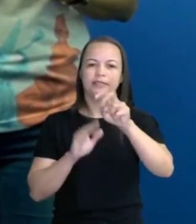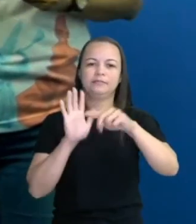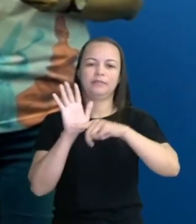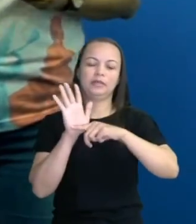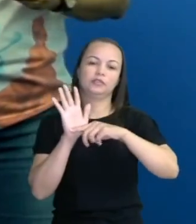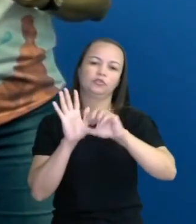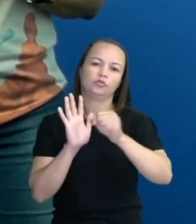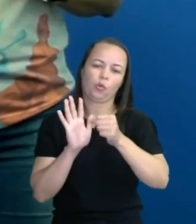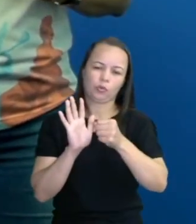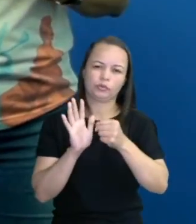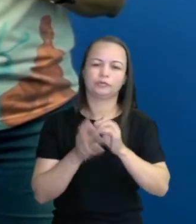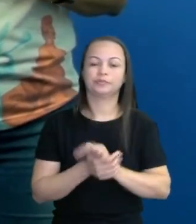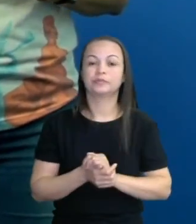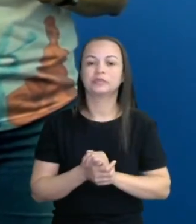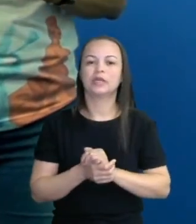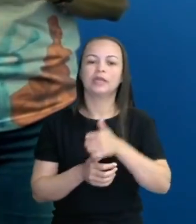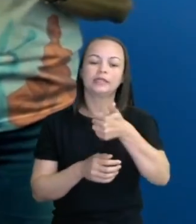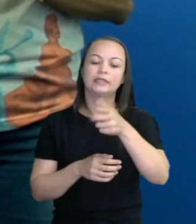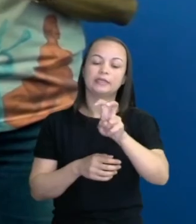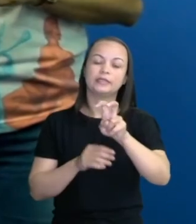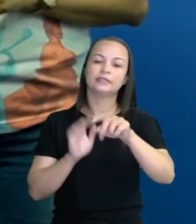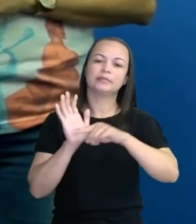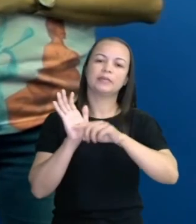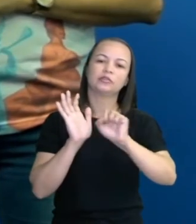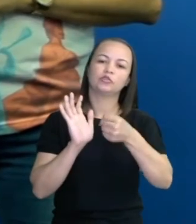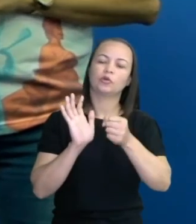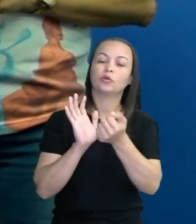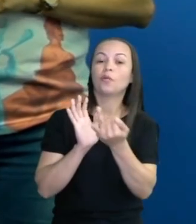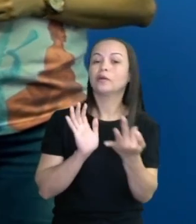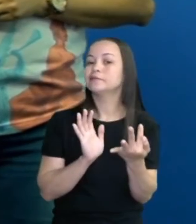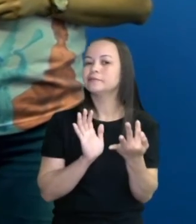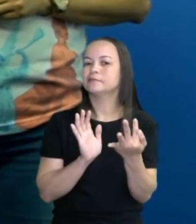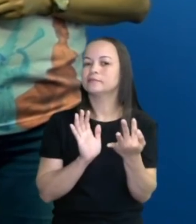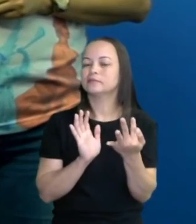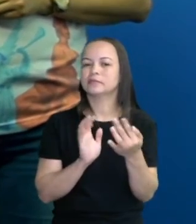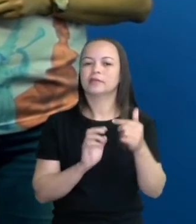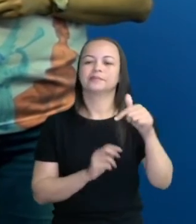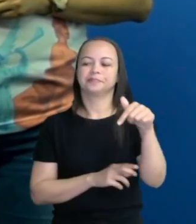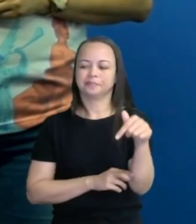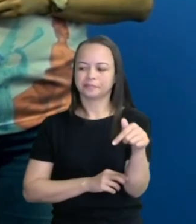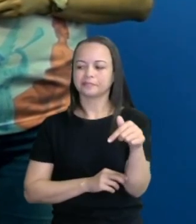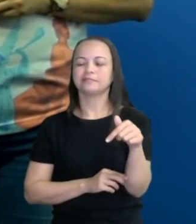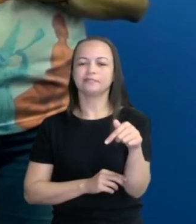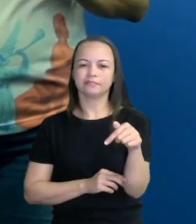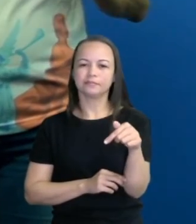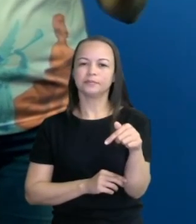facilitar o nosso cálculo. 15 menos 8, eu vou ter quanto? 7.